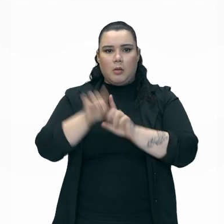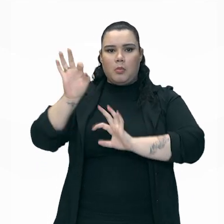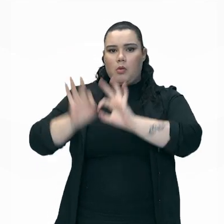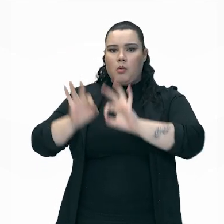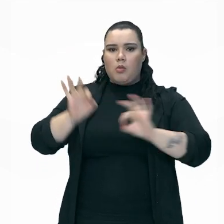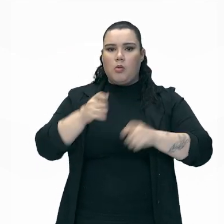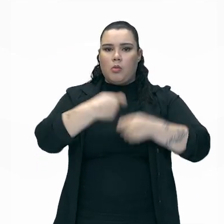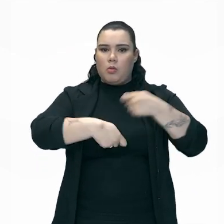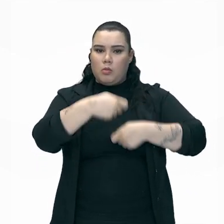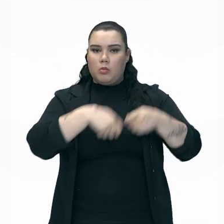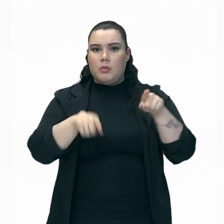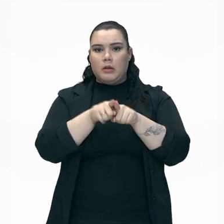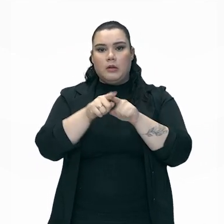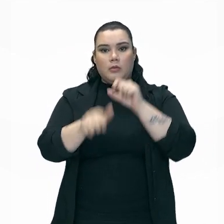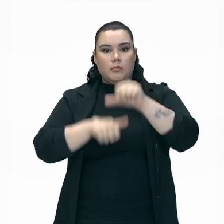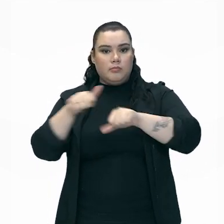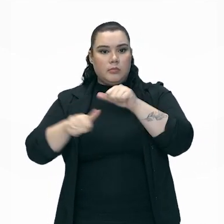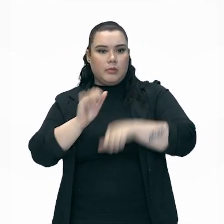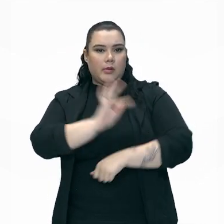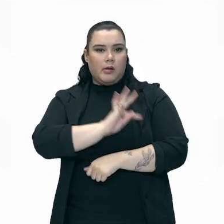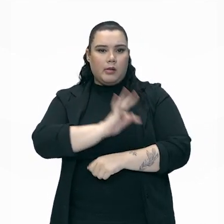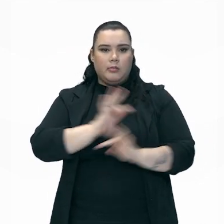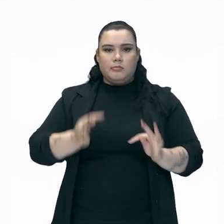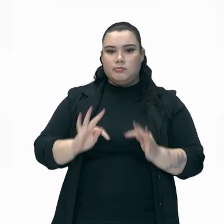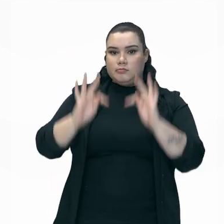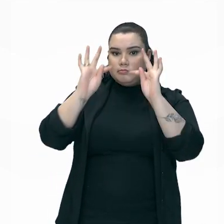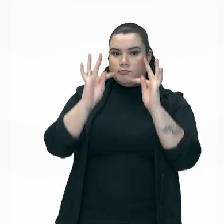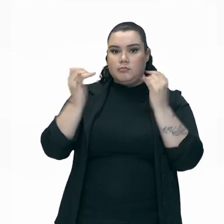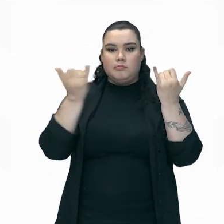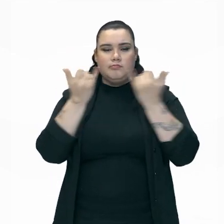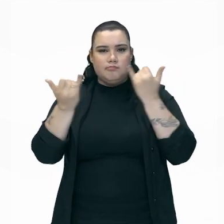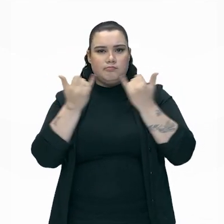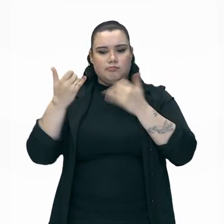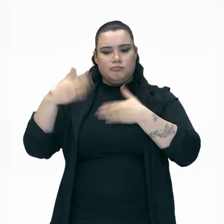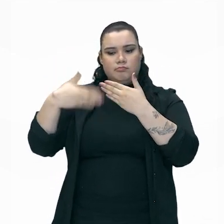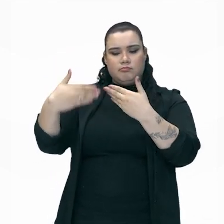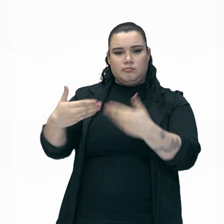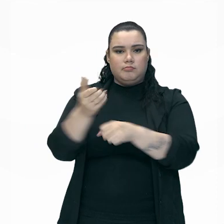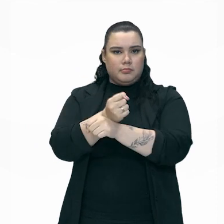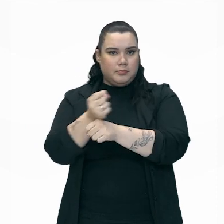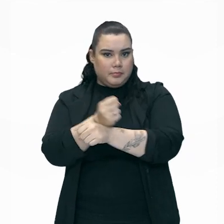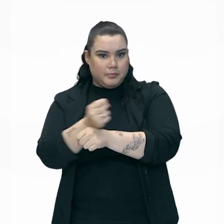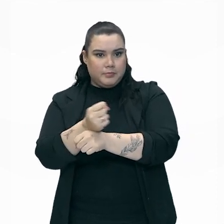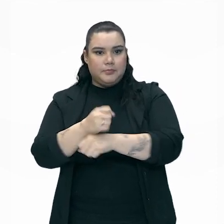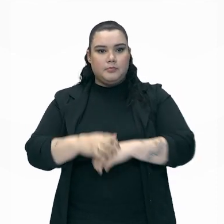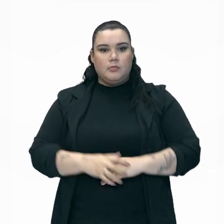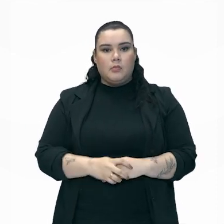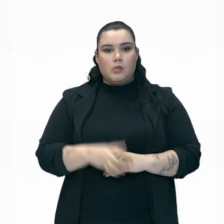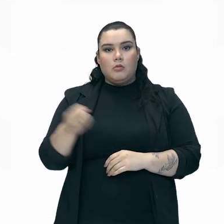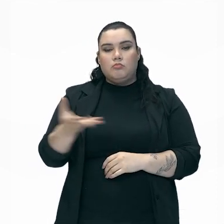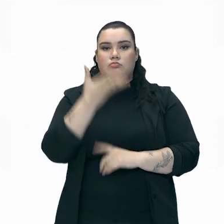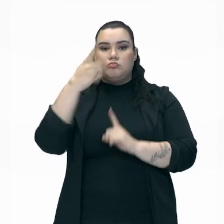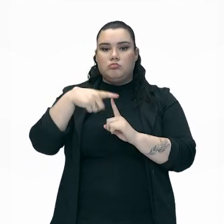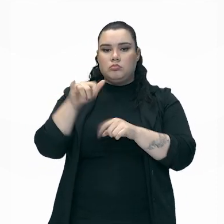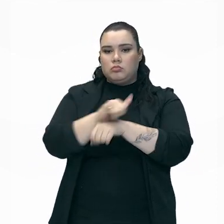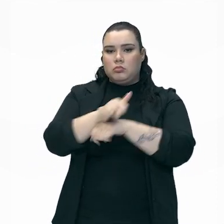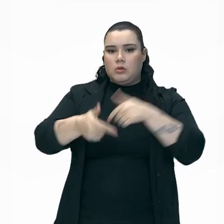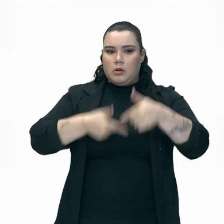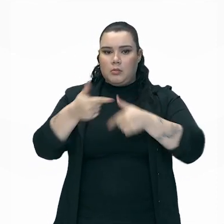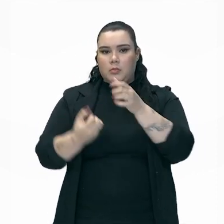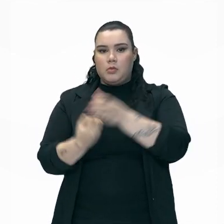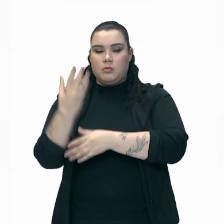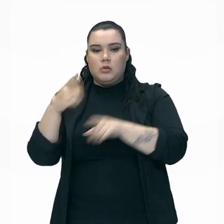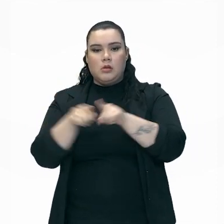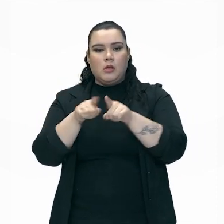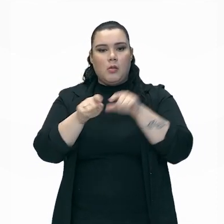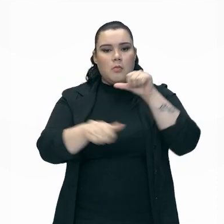Formas de organização econômica e transformações técnicas, tecnológicas e informacionais ao longo do tempo, novas formas de trabalho, produção